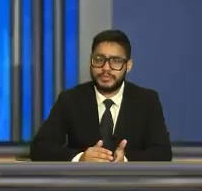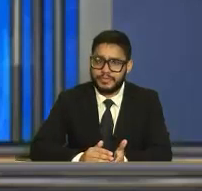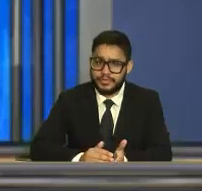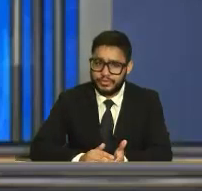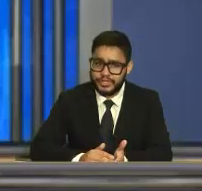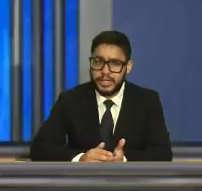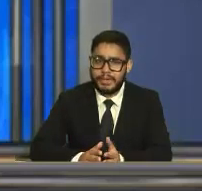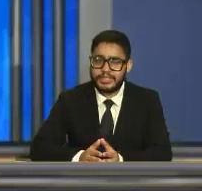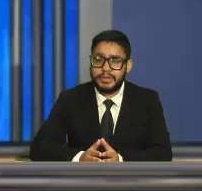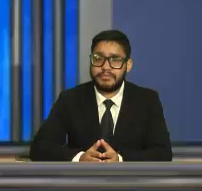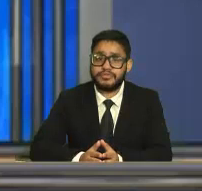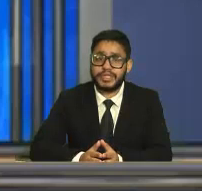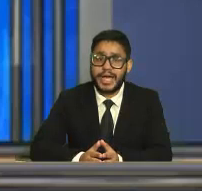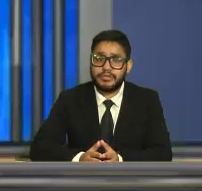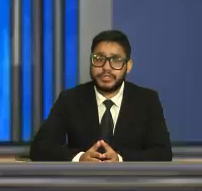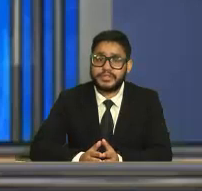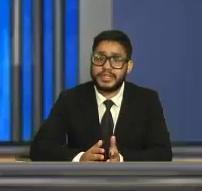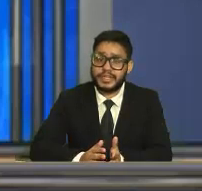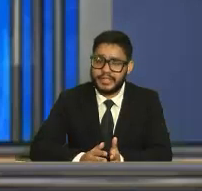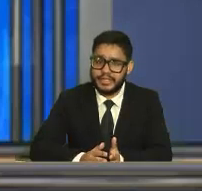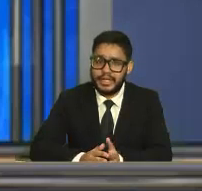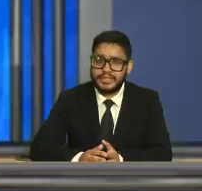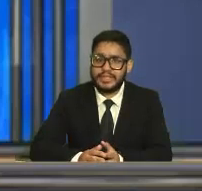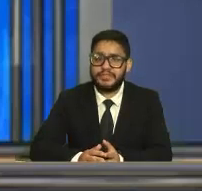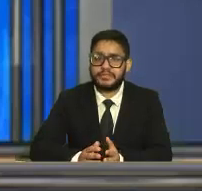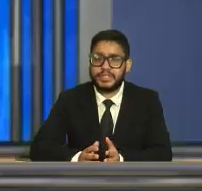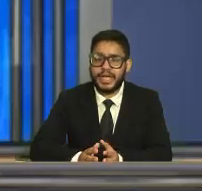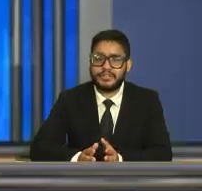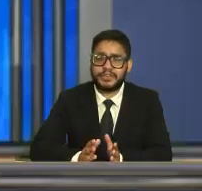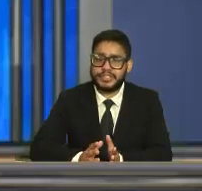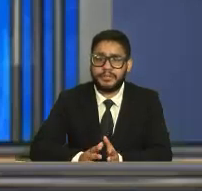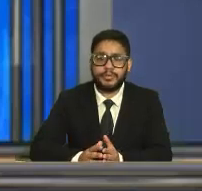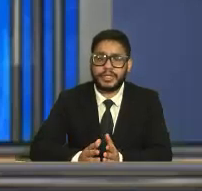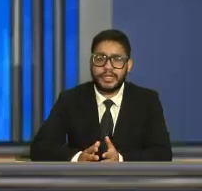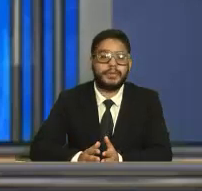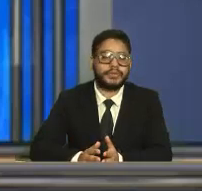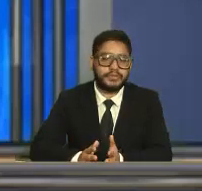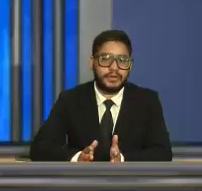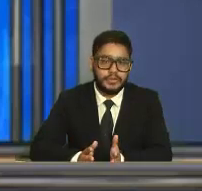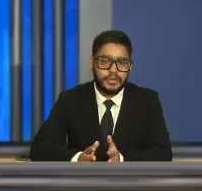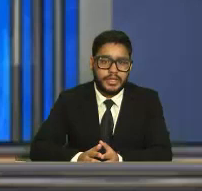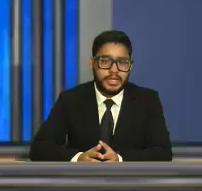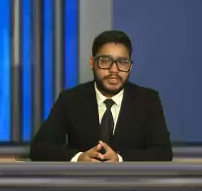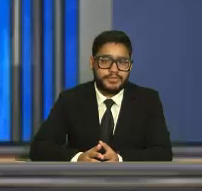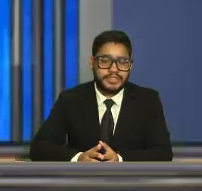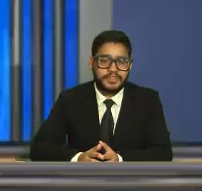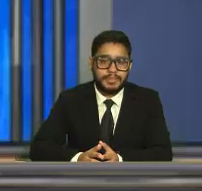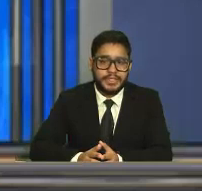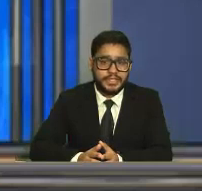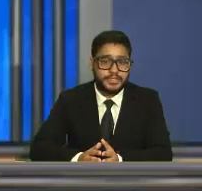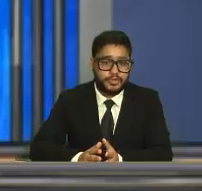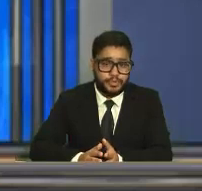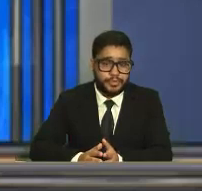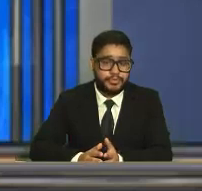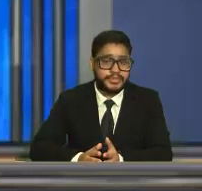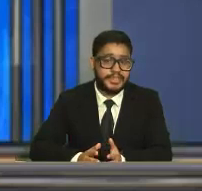não somente professores, mas também funcionários de secretaria, serviços gerais, faxina, portaria e manutenção. Se você faz